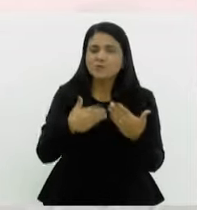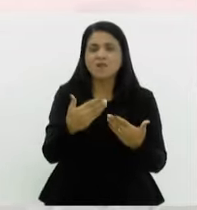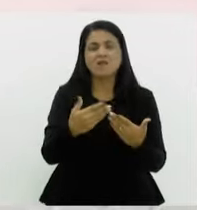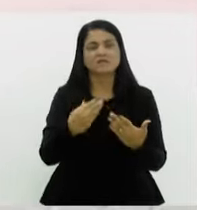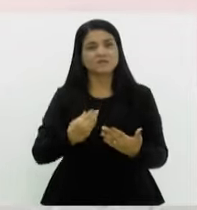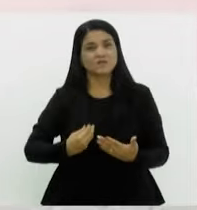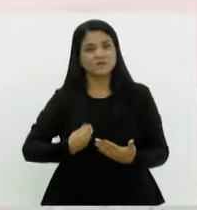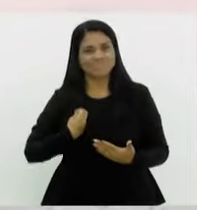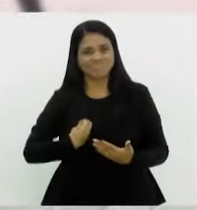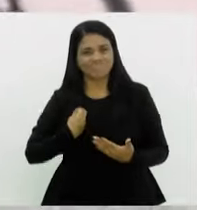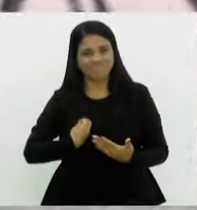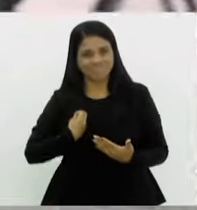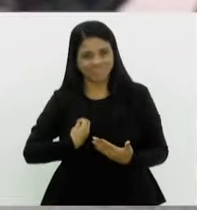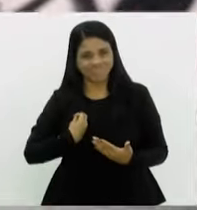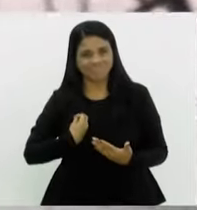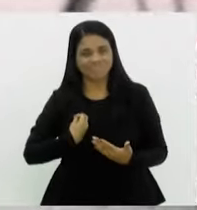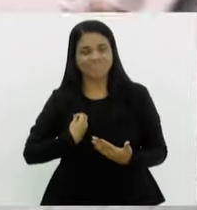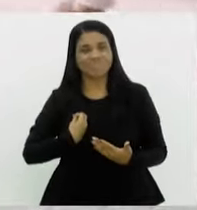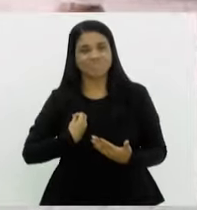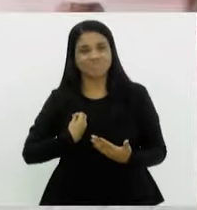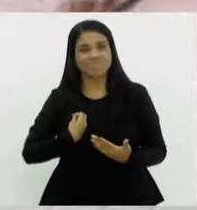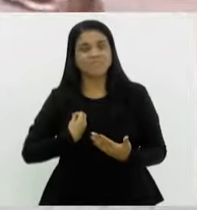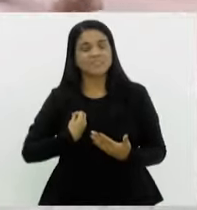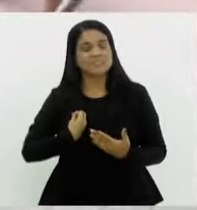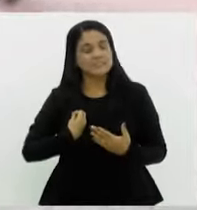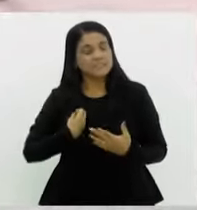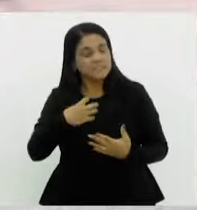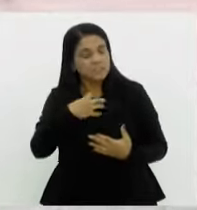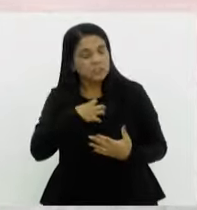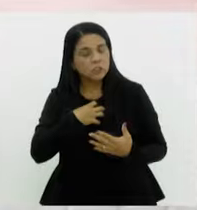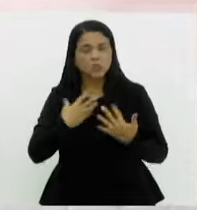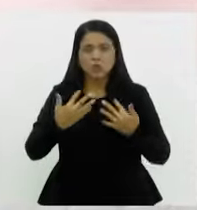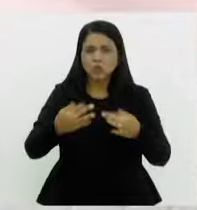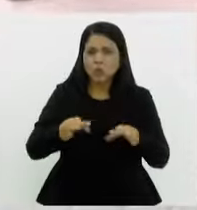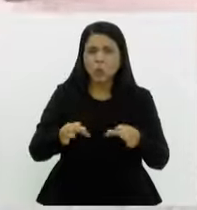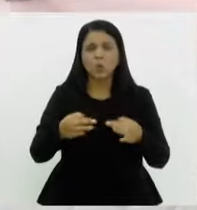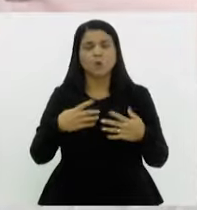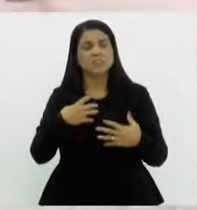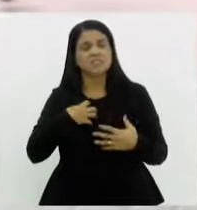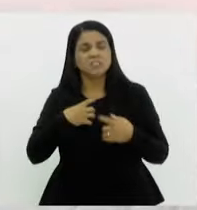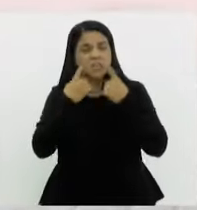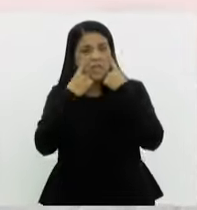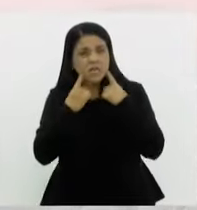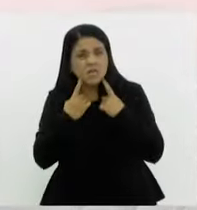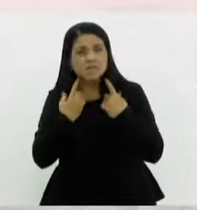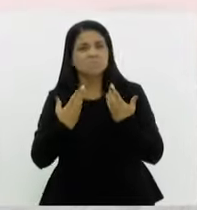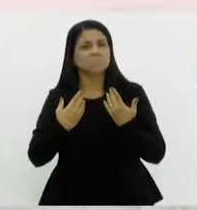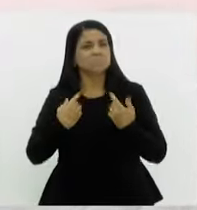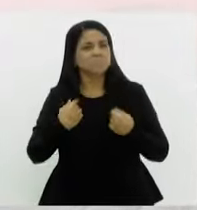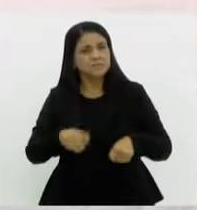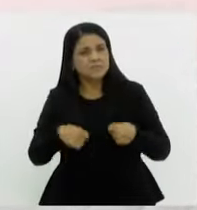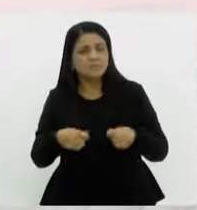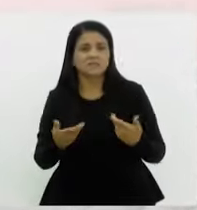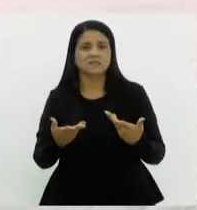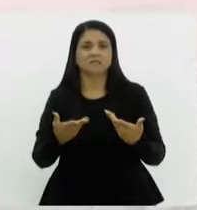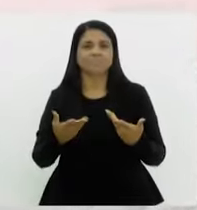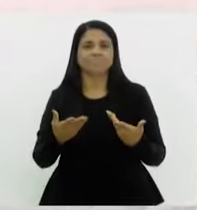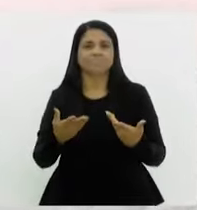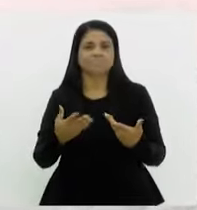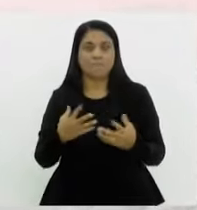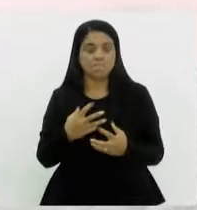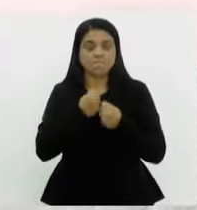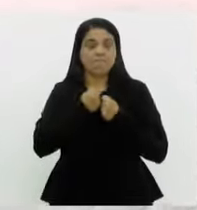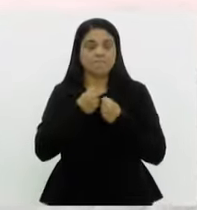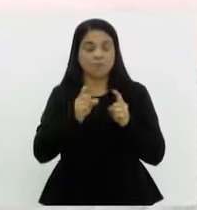vivenciado na sua índole. Se permitir a dor, ao choro, às lágrimas, não conter. E durante a reunião do